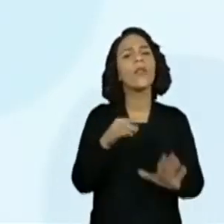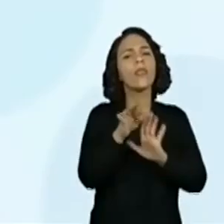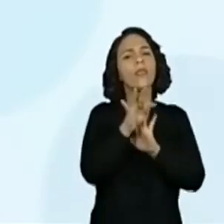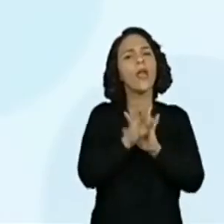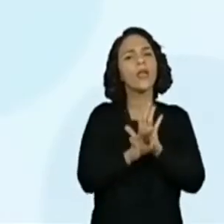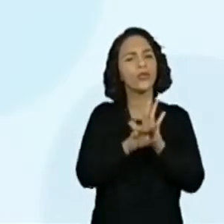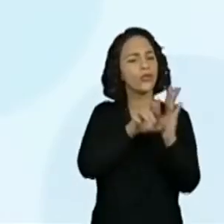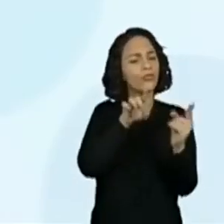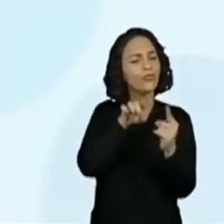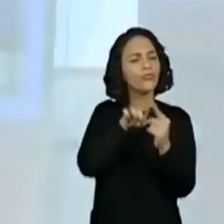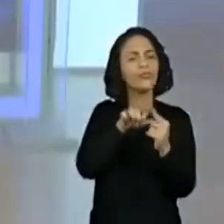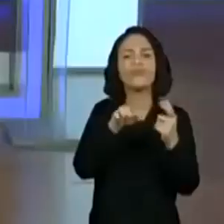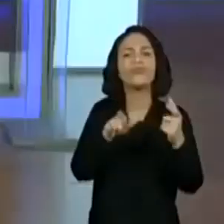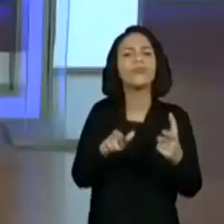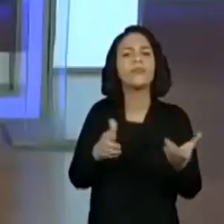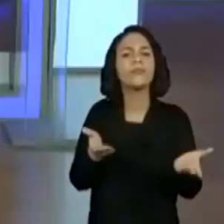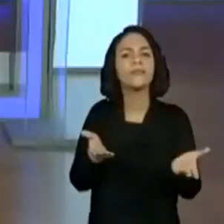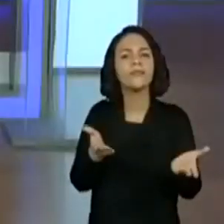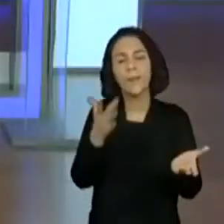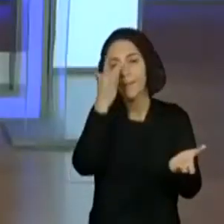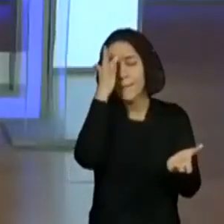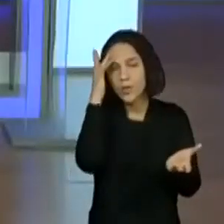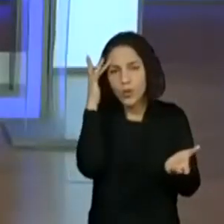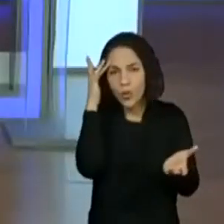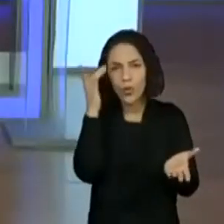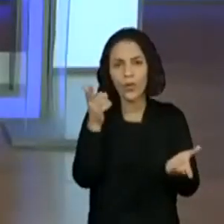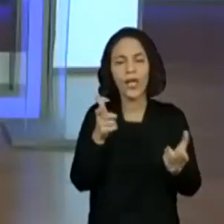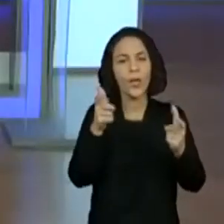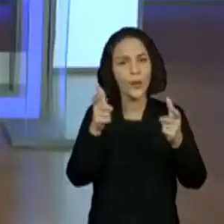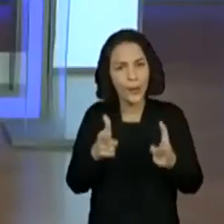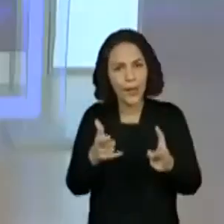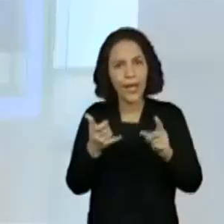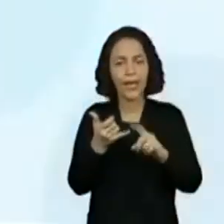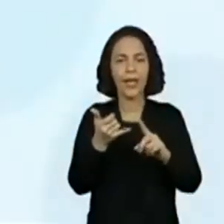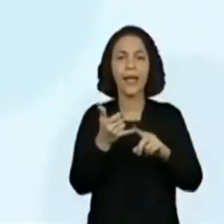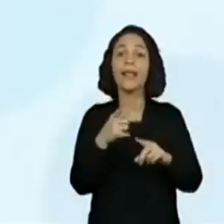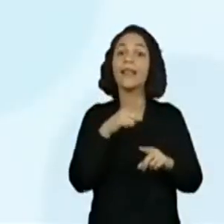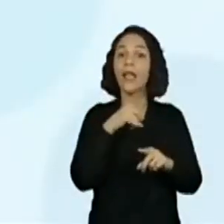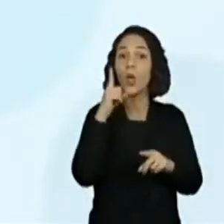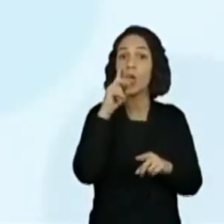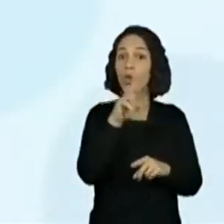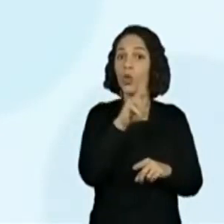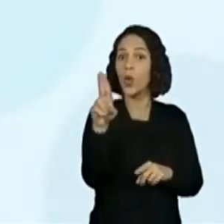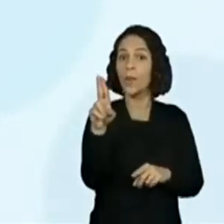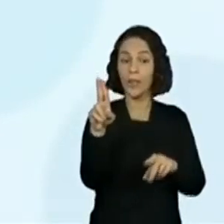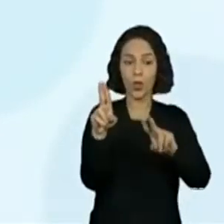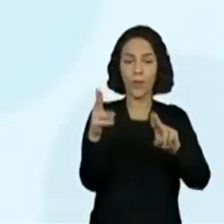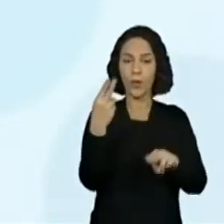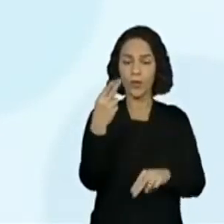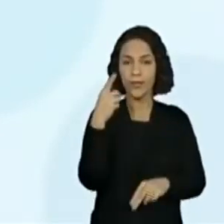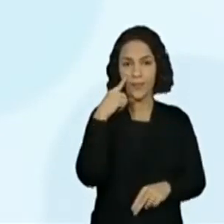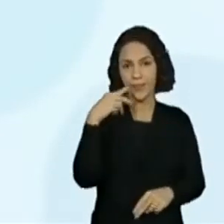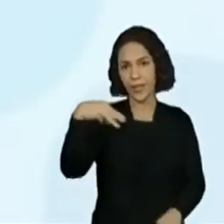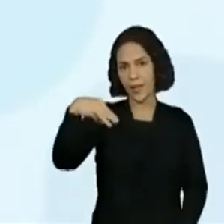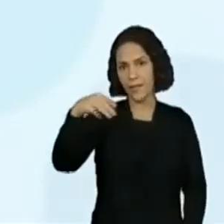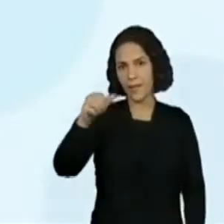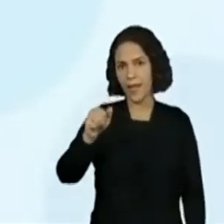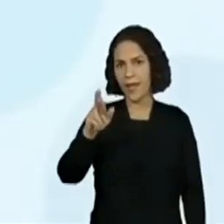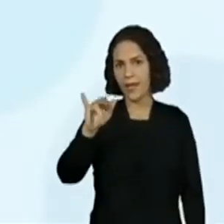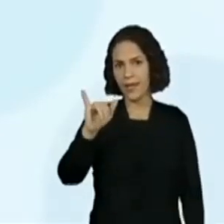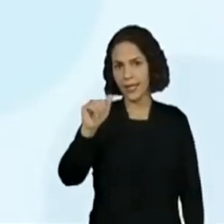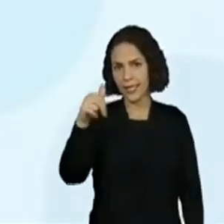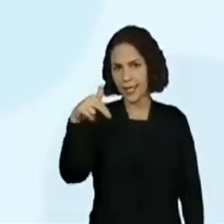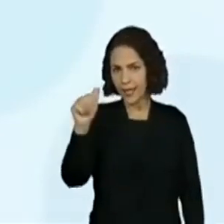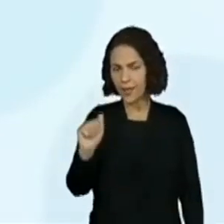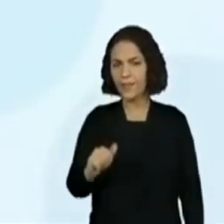desse convite? Olha só, aparece Mariana, aparece Camila. Nesse momento, gente vai discutir o que